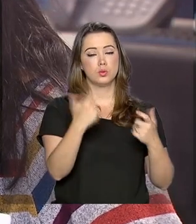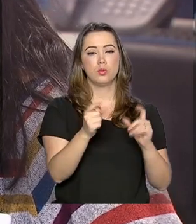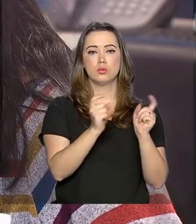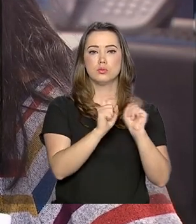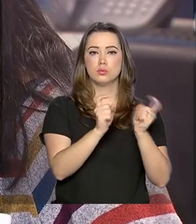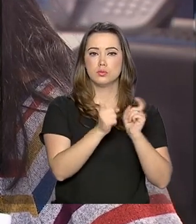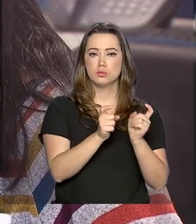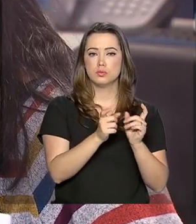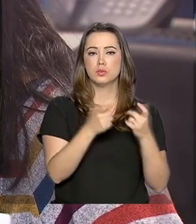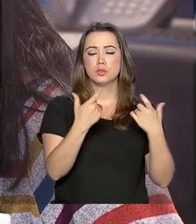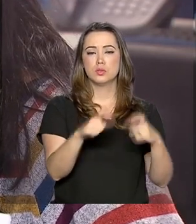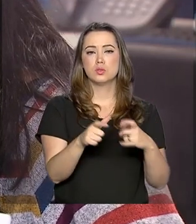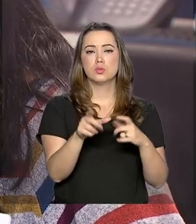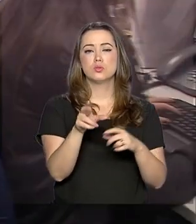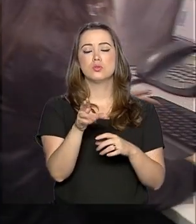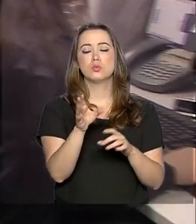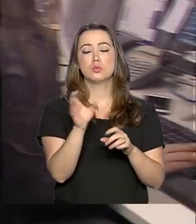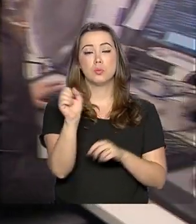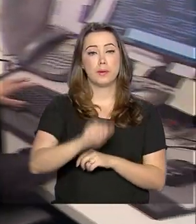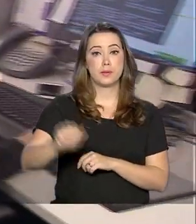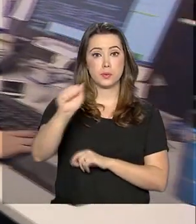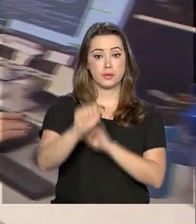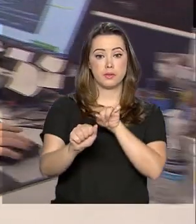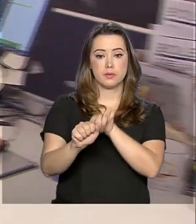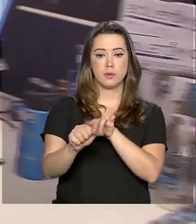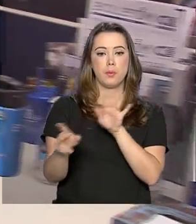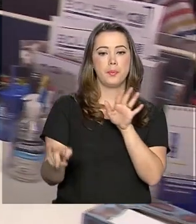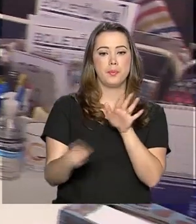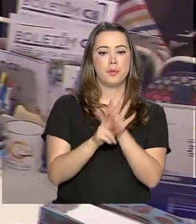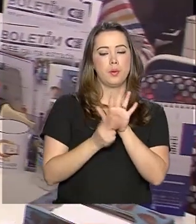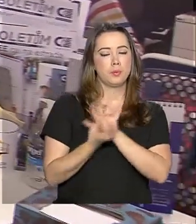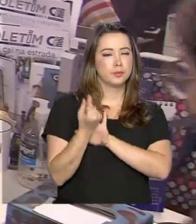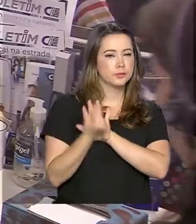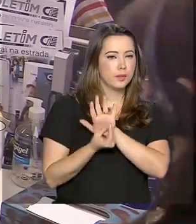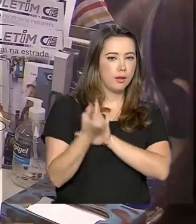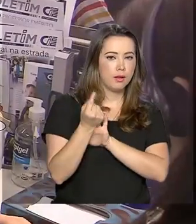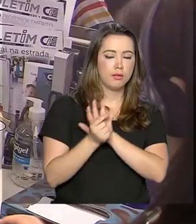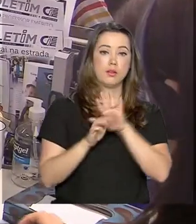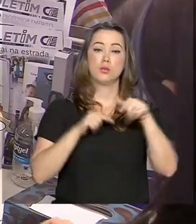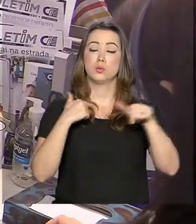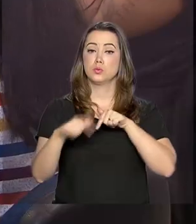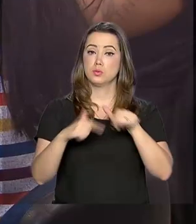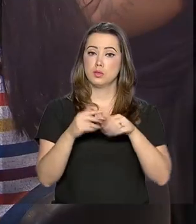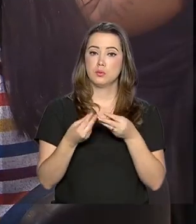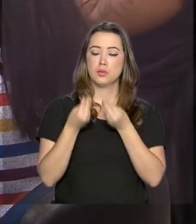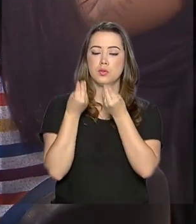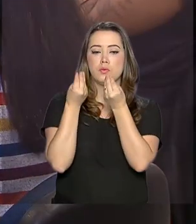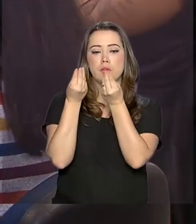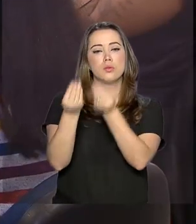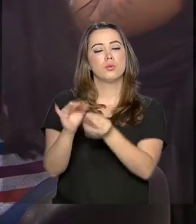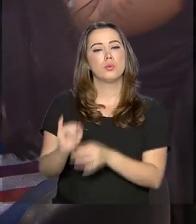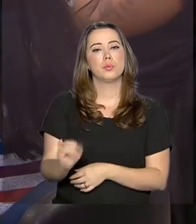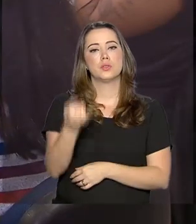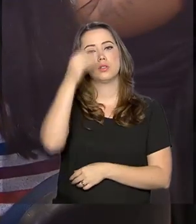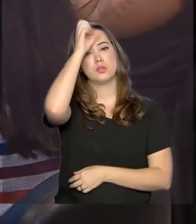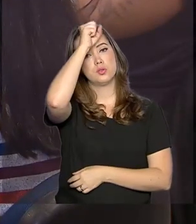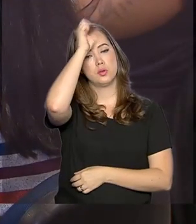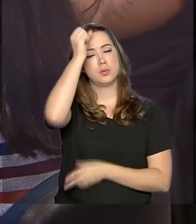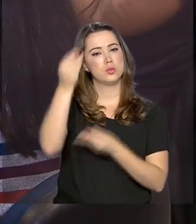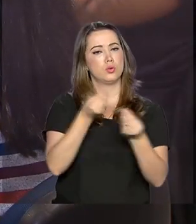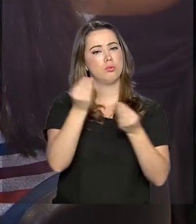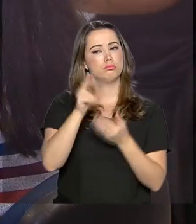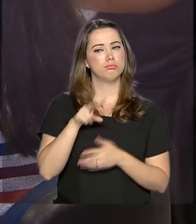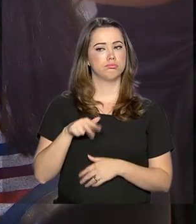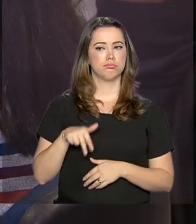administrativo de uma associação. Além de ter seu próprio dinheiro, o emprego deu a Karina a oportunidade de aprender como se